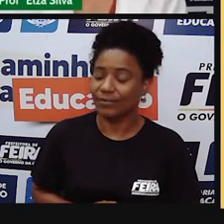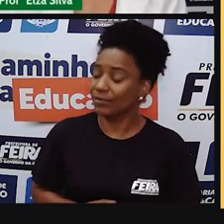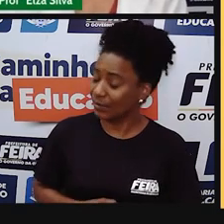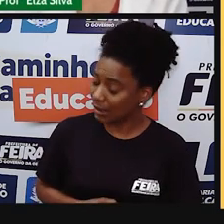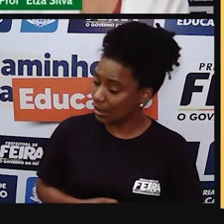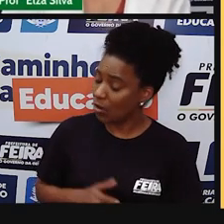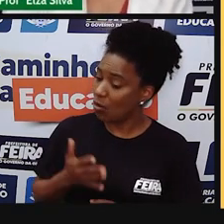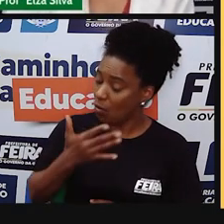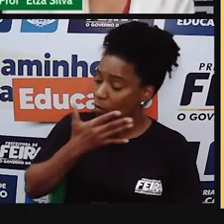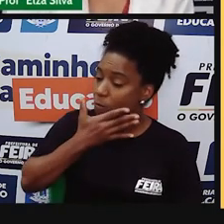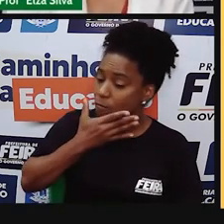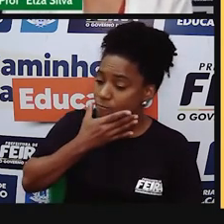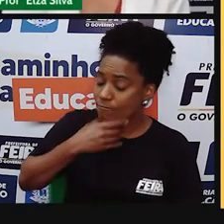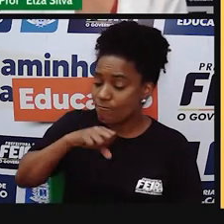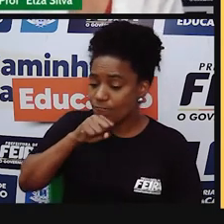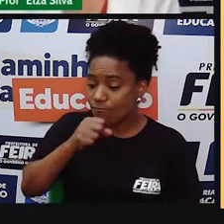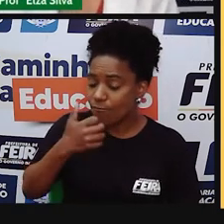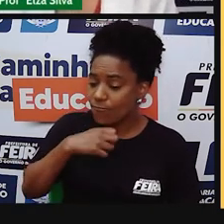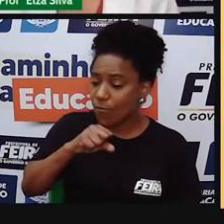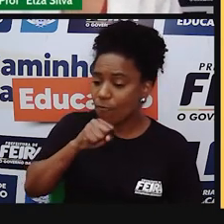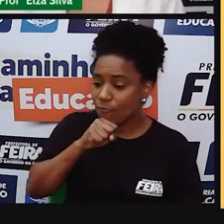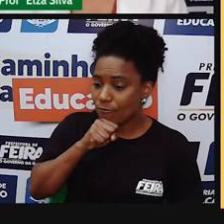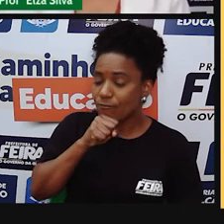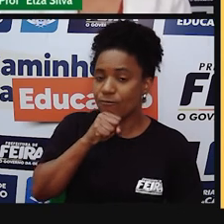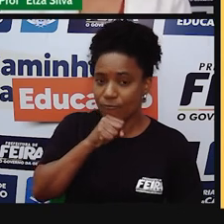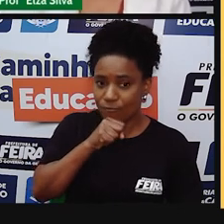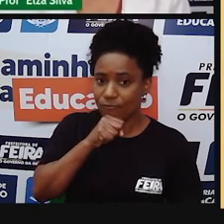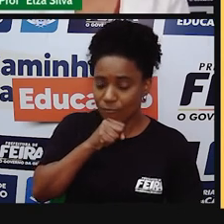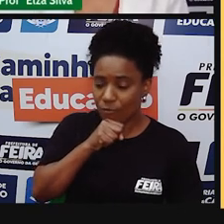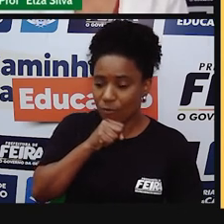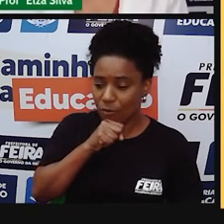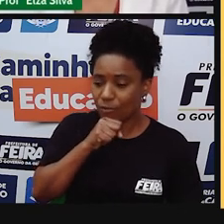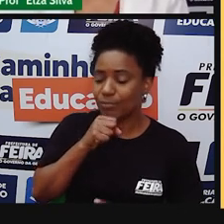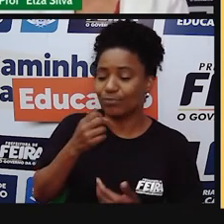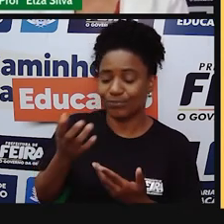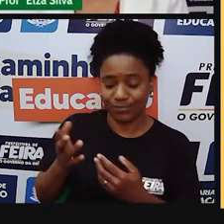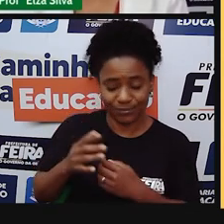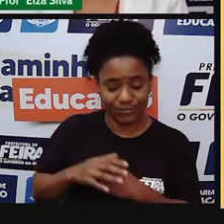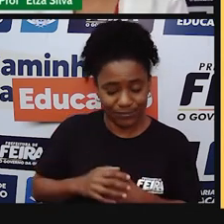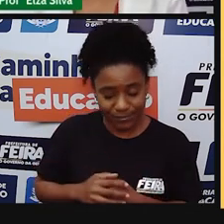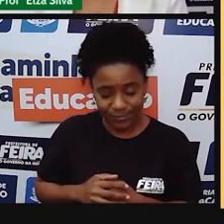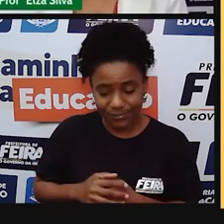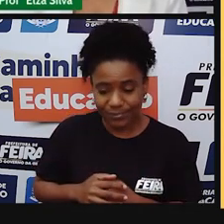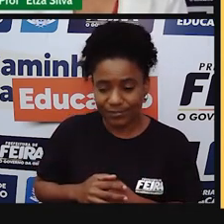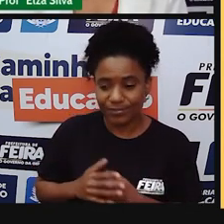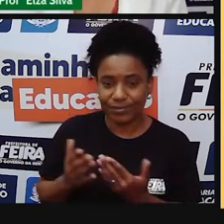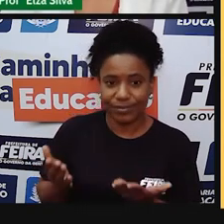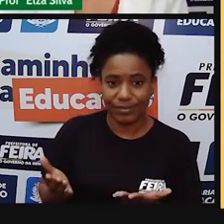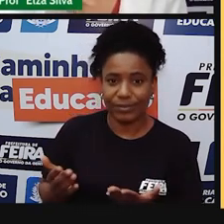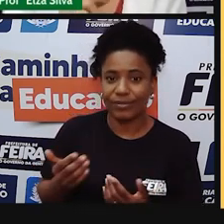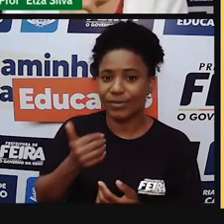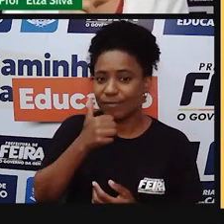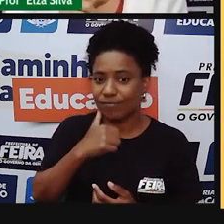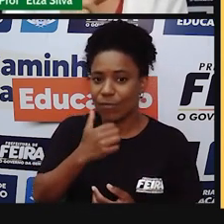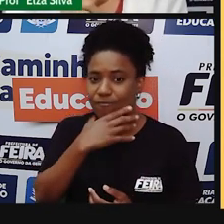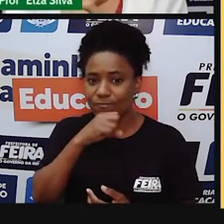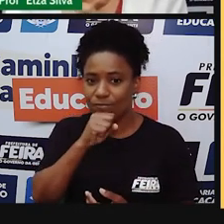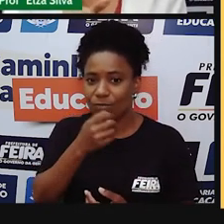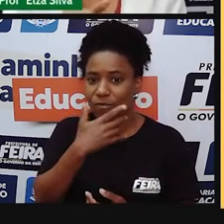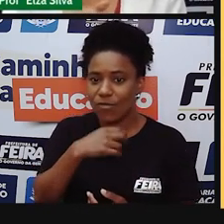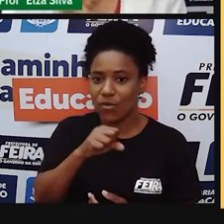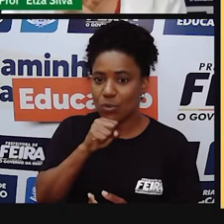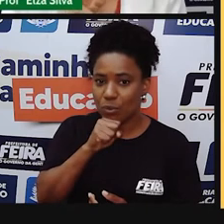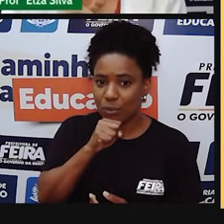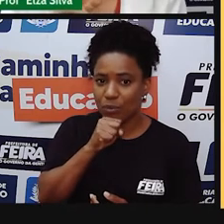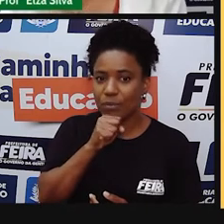Eles são, como nós traduziríamos, os digital retorts? Não é o que parece, tá,